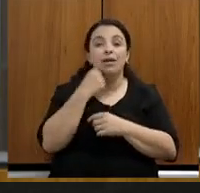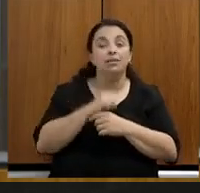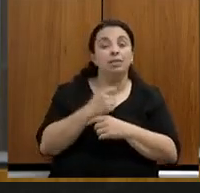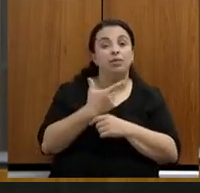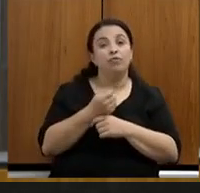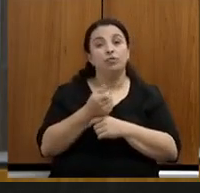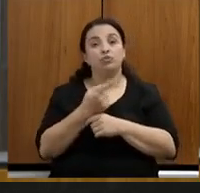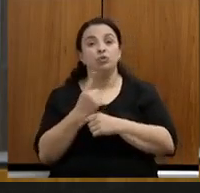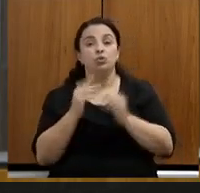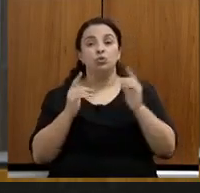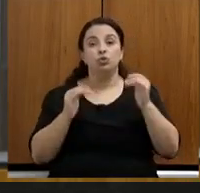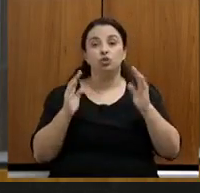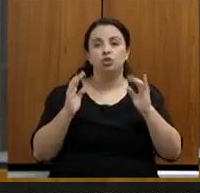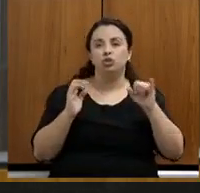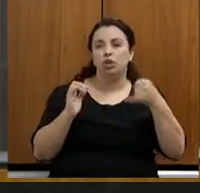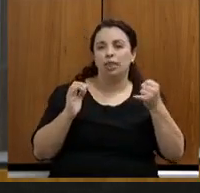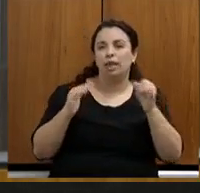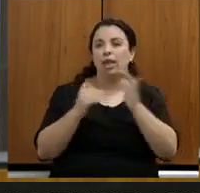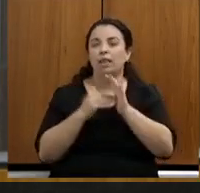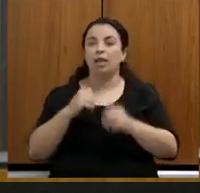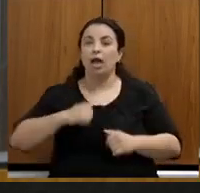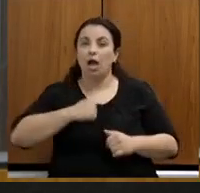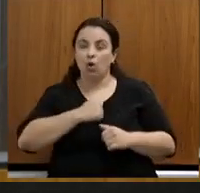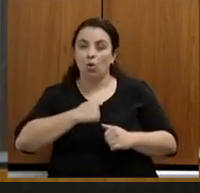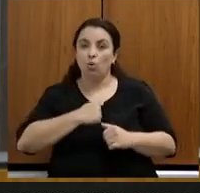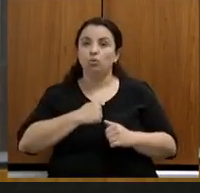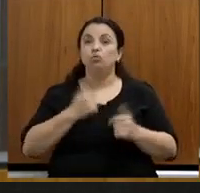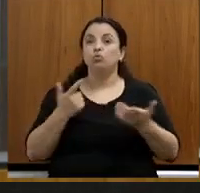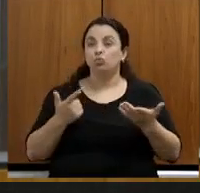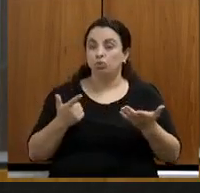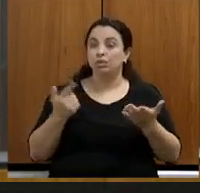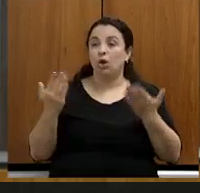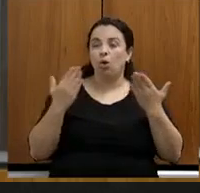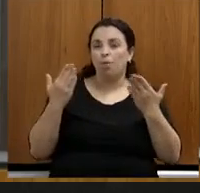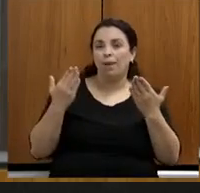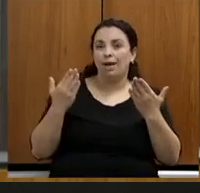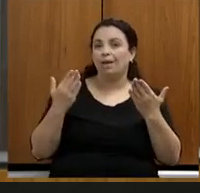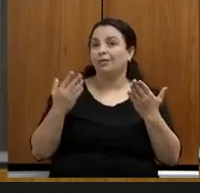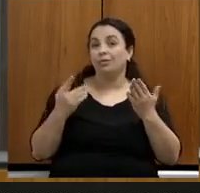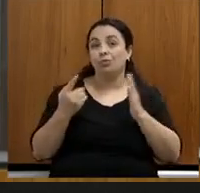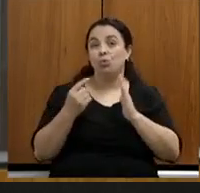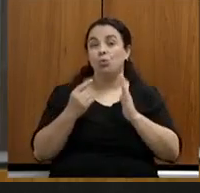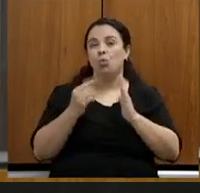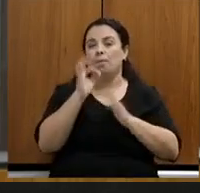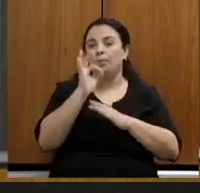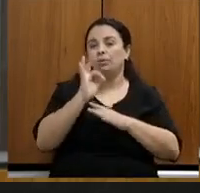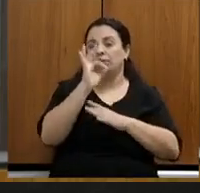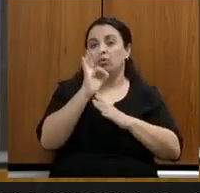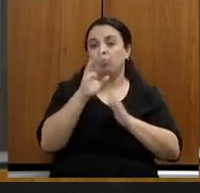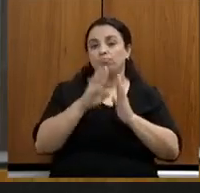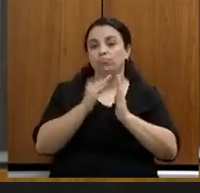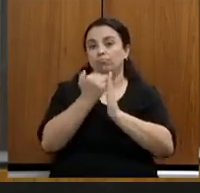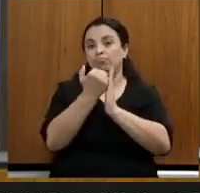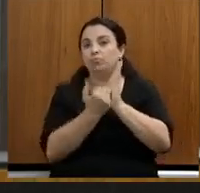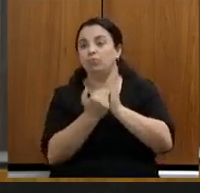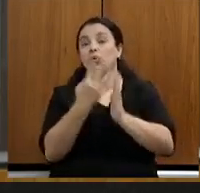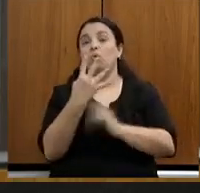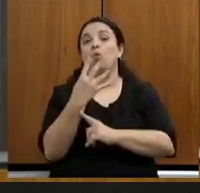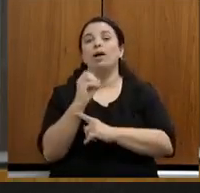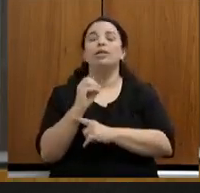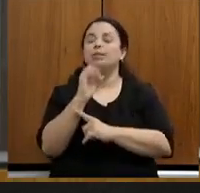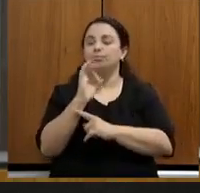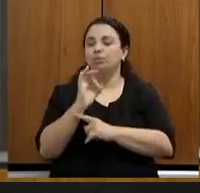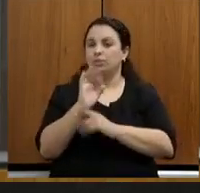em relação à despesa com pessoal do mesmo período, cujo índice cai para 40%. Percebam, estamos no terceiro ano do